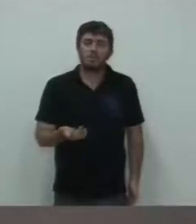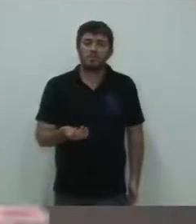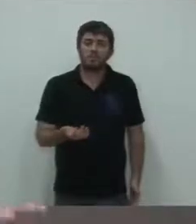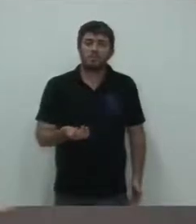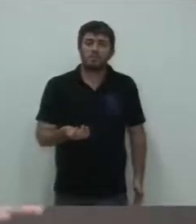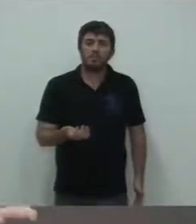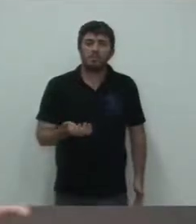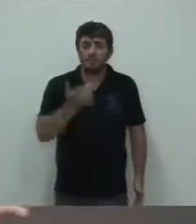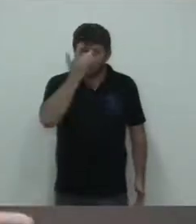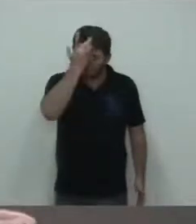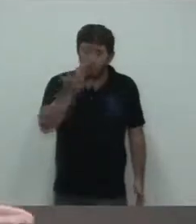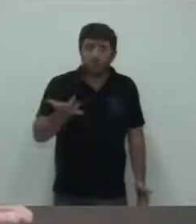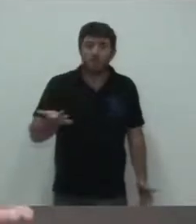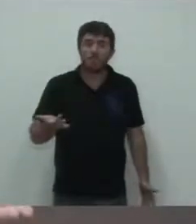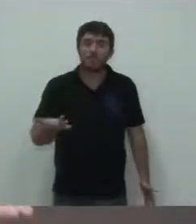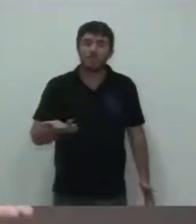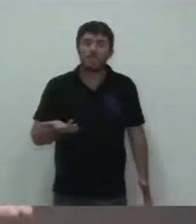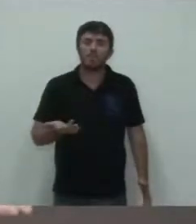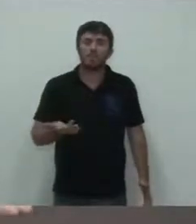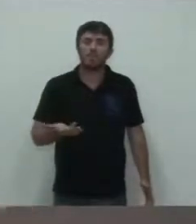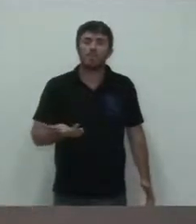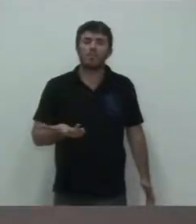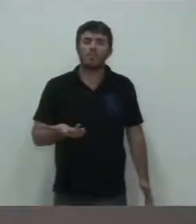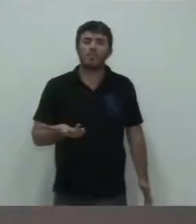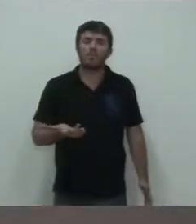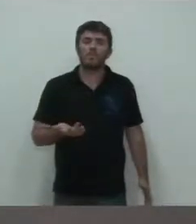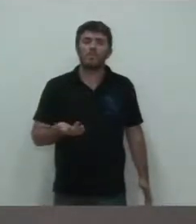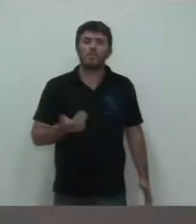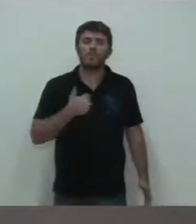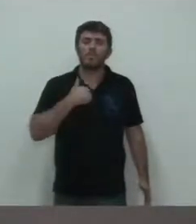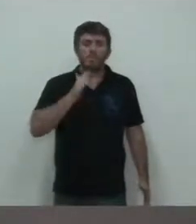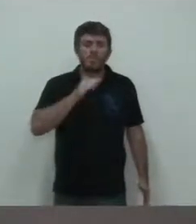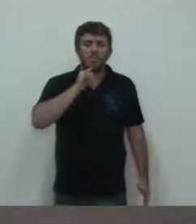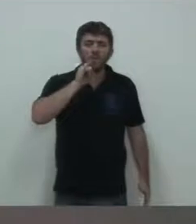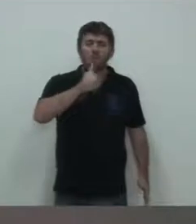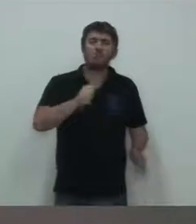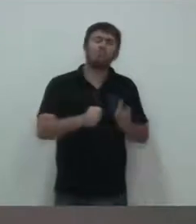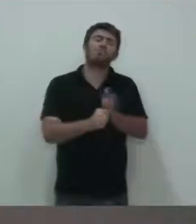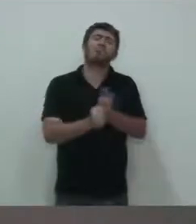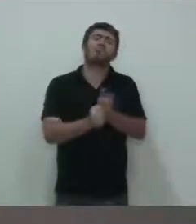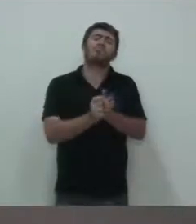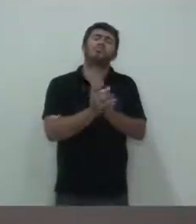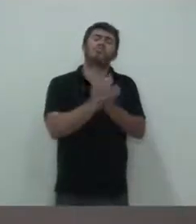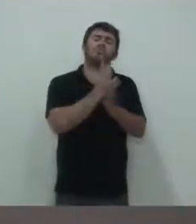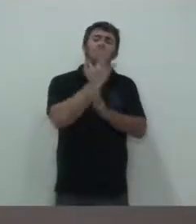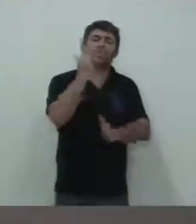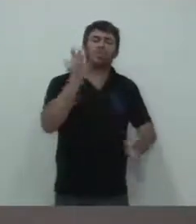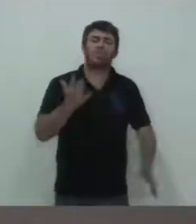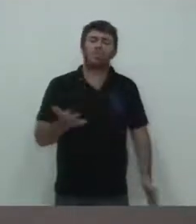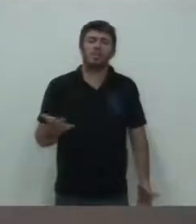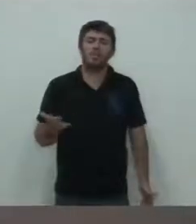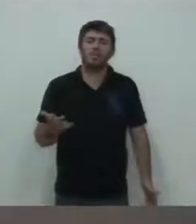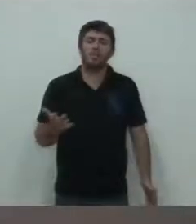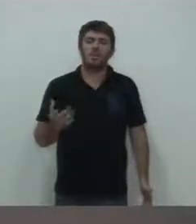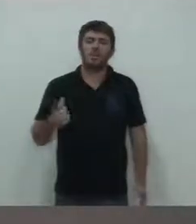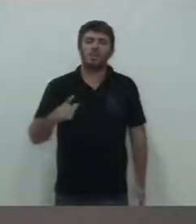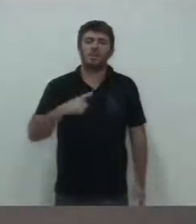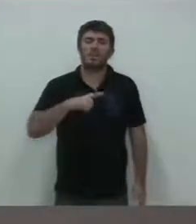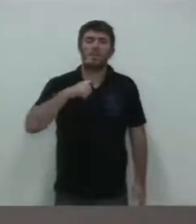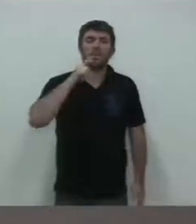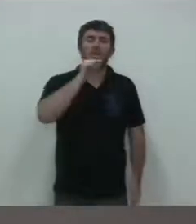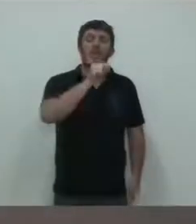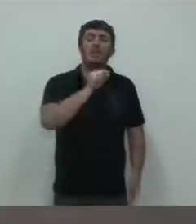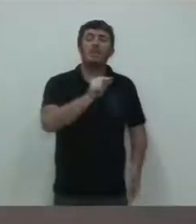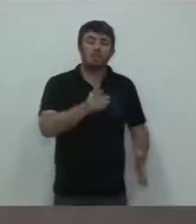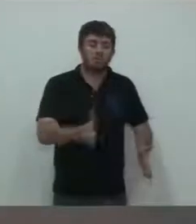É fácil. Eu já disse um monte de vezes aqui. Tem lá, prédio da polícia militar.